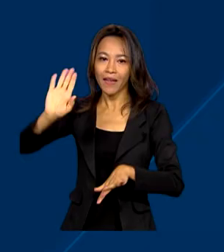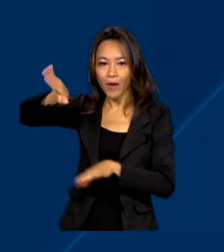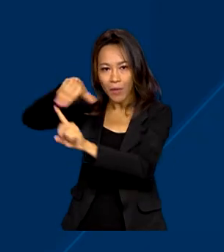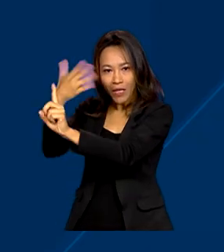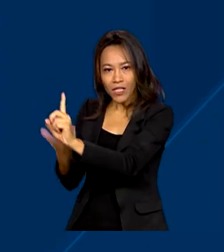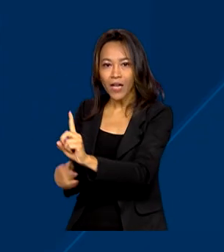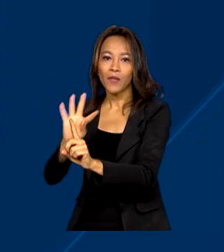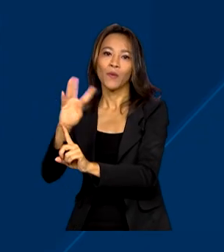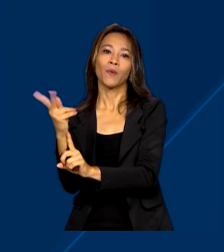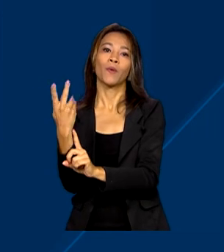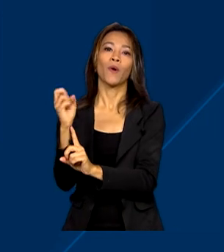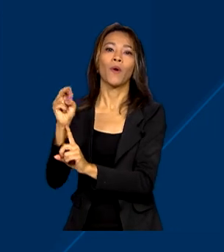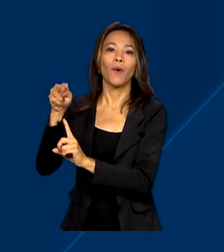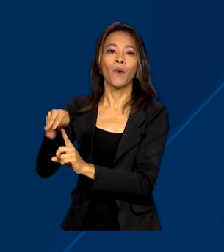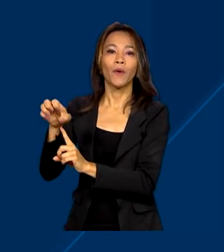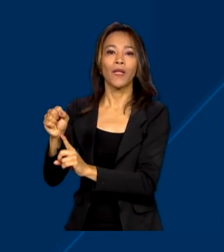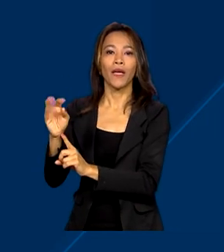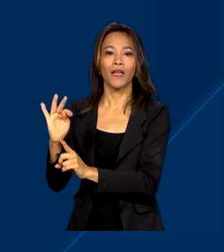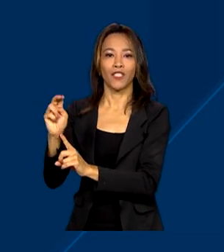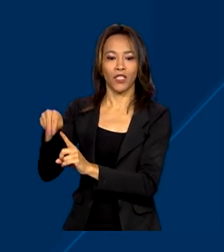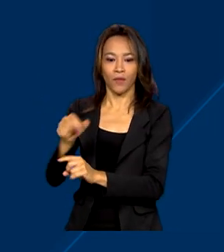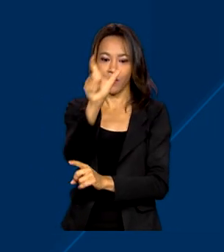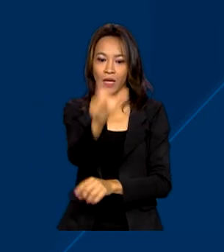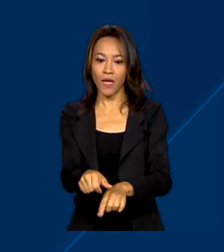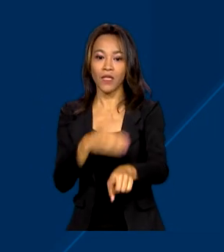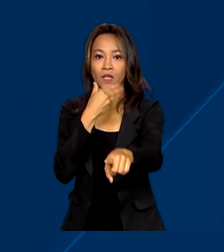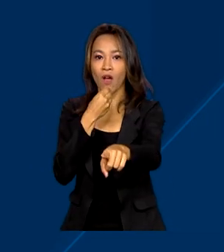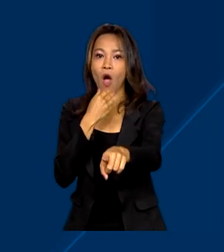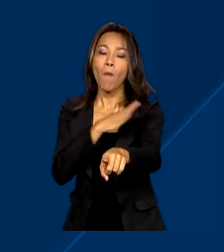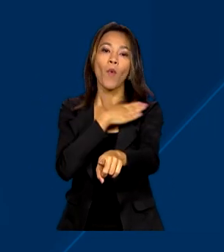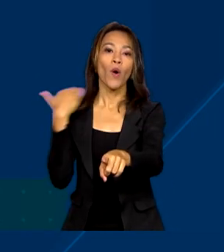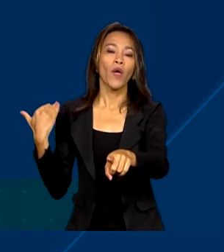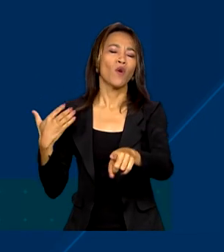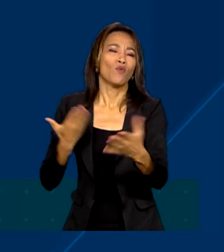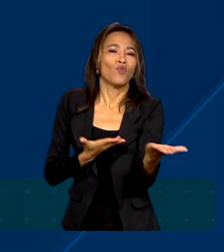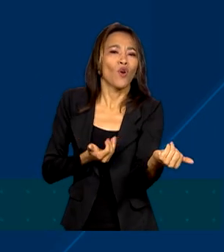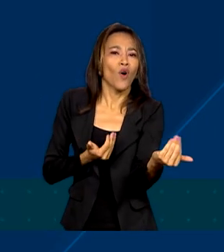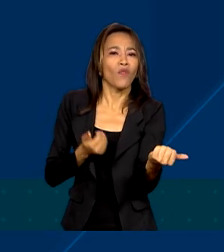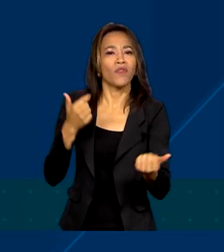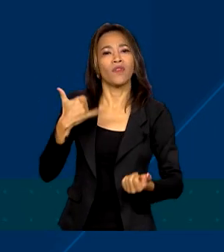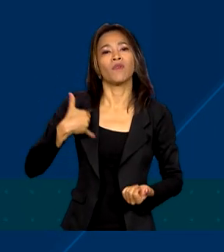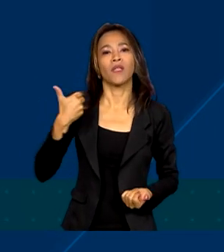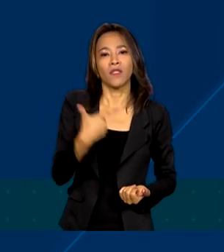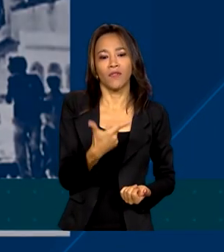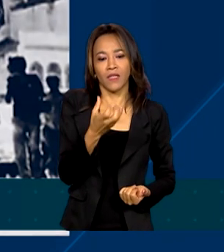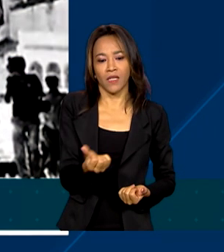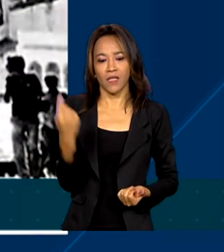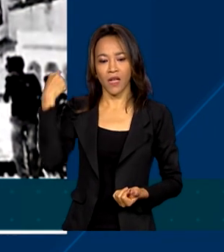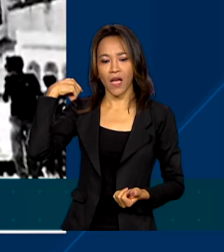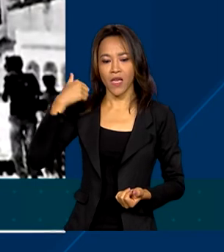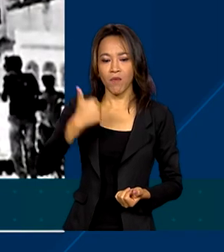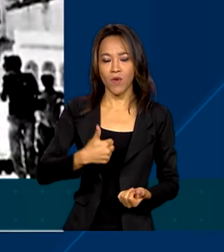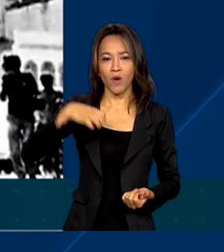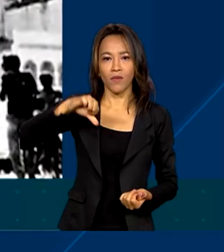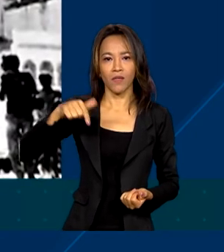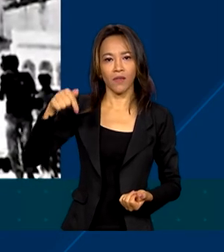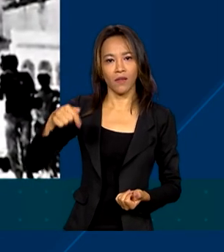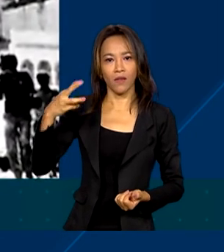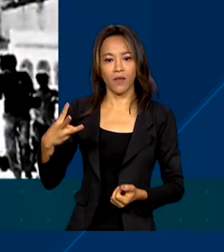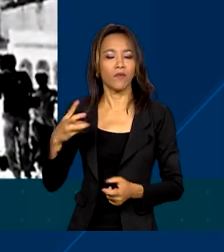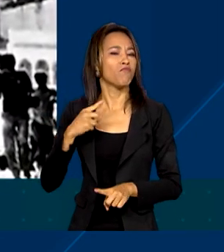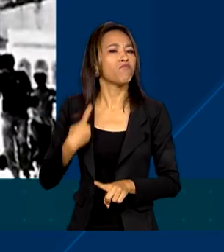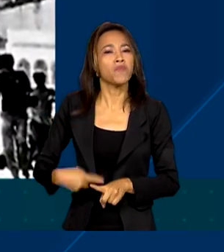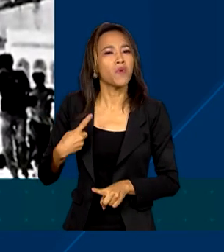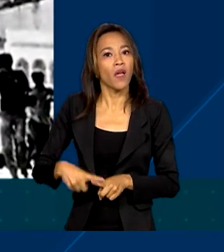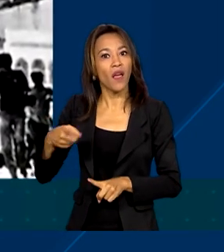A vida dele foi ceifada ainda muito jovem, aos 26 anos, em 1973. O motivo? Ele era